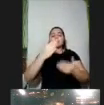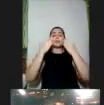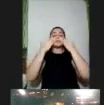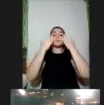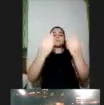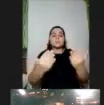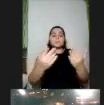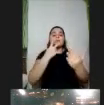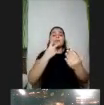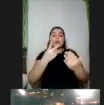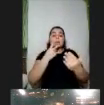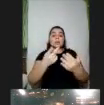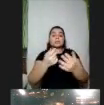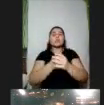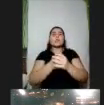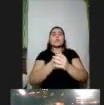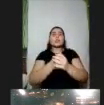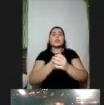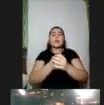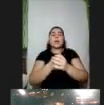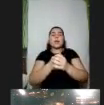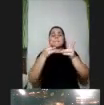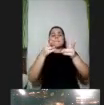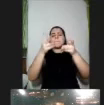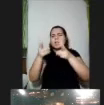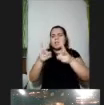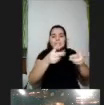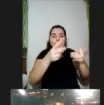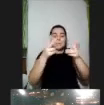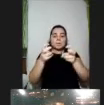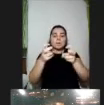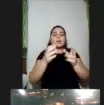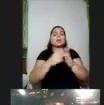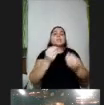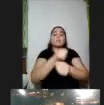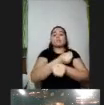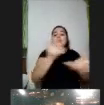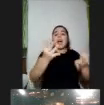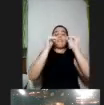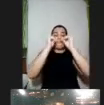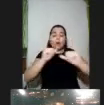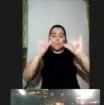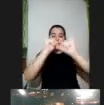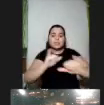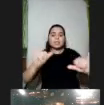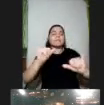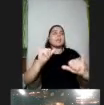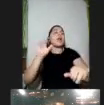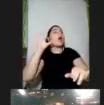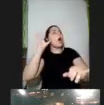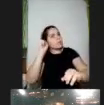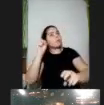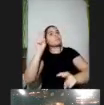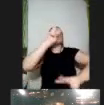proporcionar opções de percepção como eu falei então apresentar a informação em forma auditiva visual